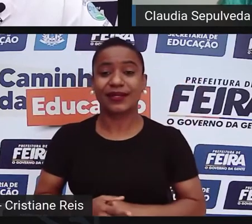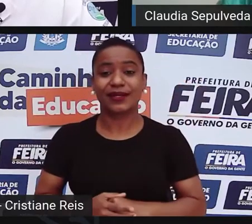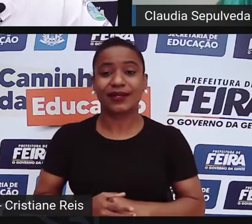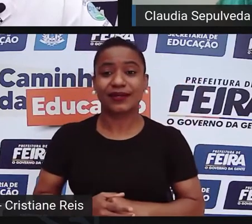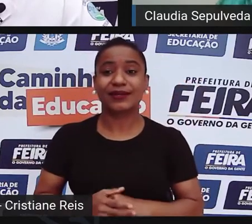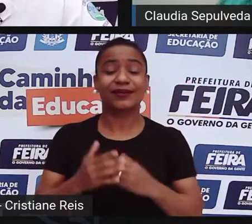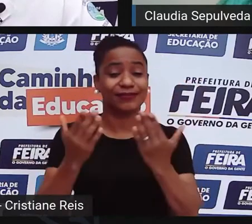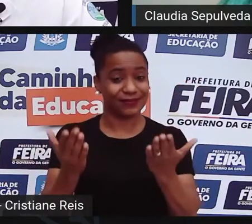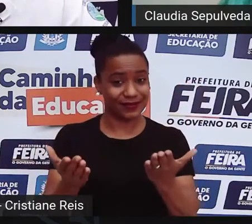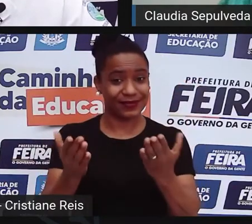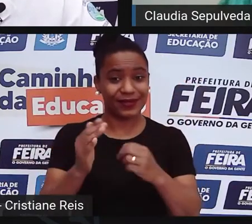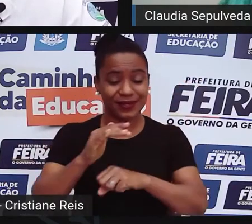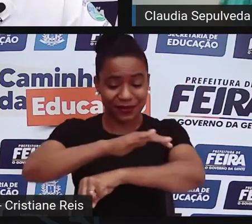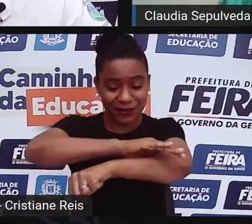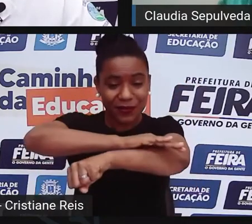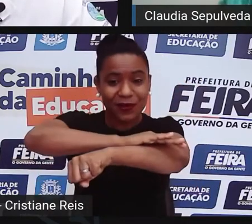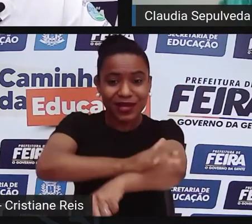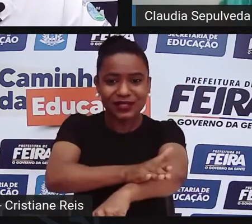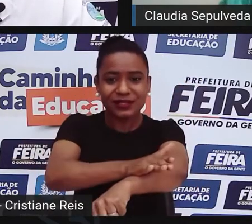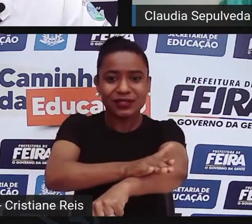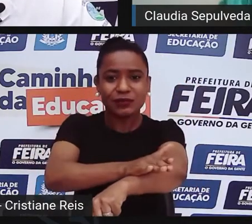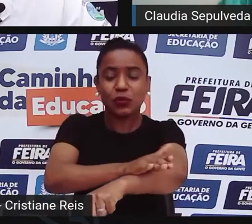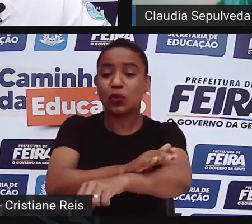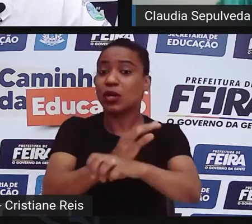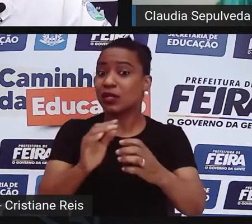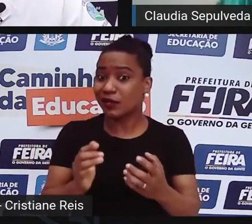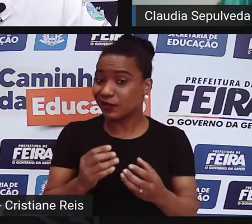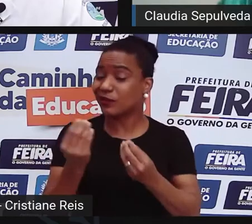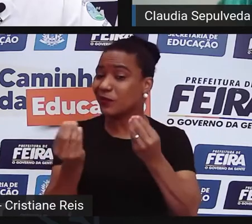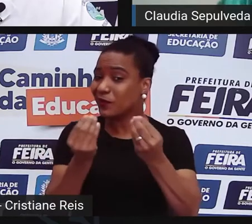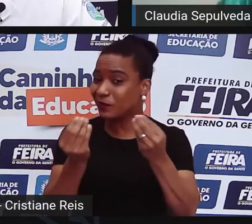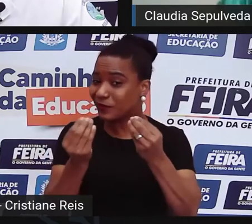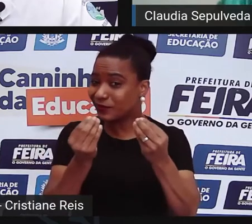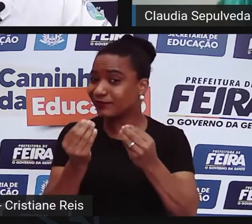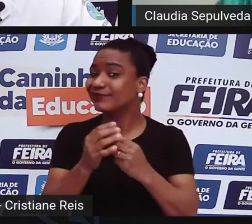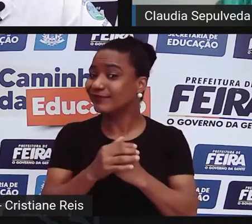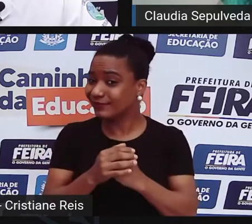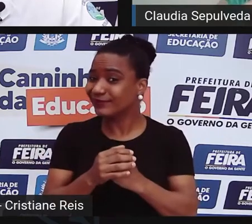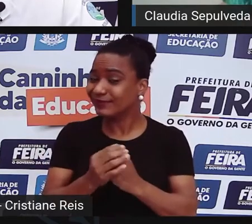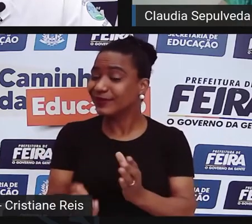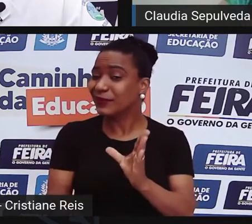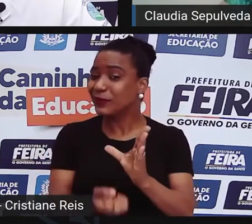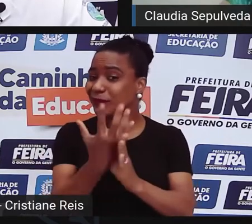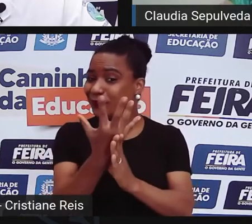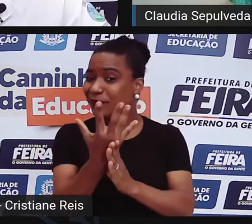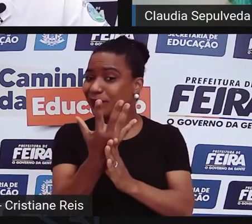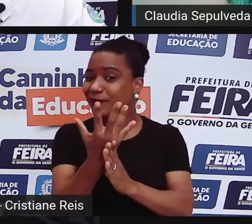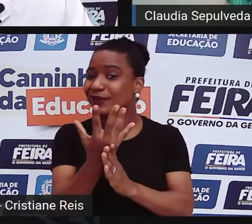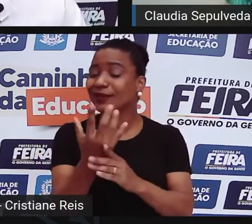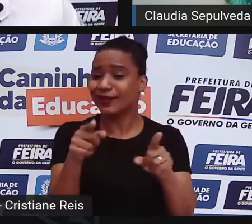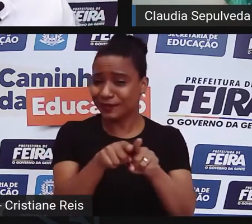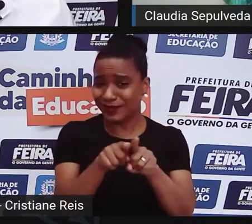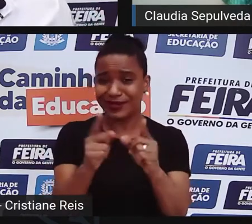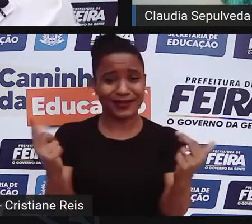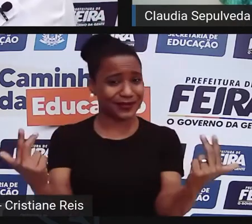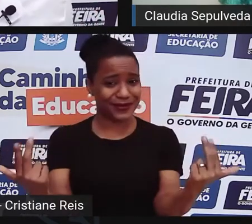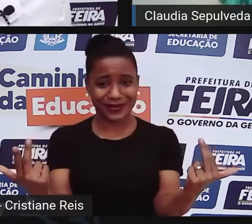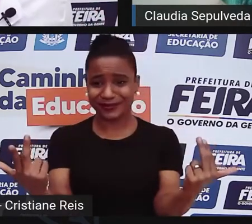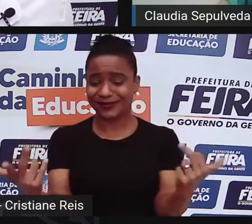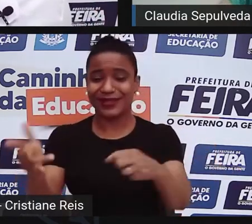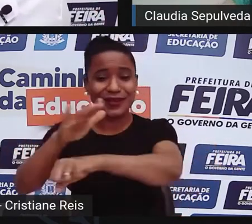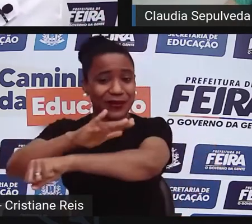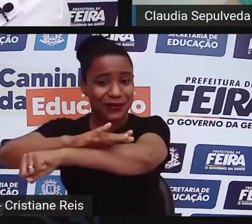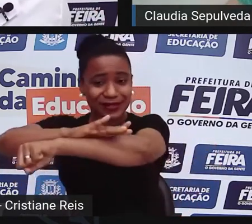a origem do próprio racismo estrutural tem muita relação com a origem do racismo científico, ou seja, o racismo